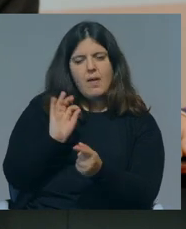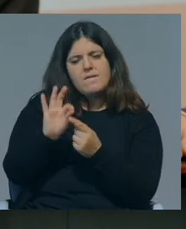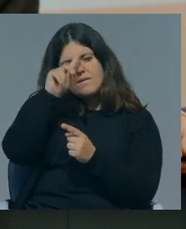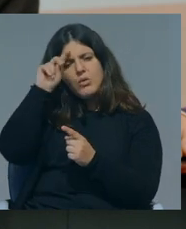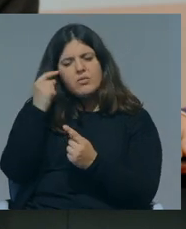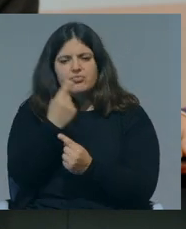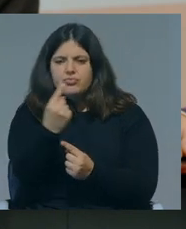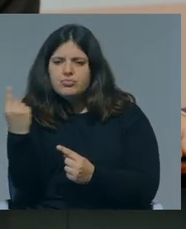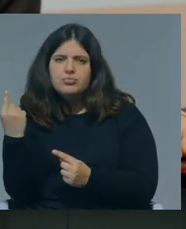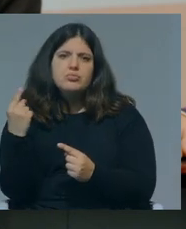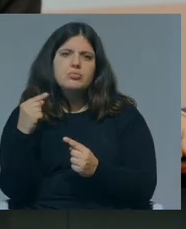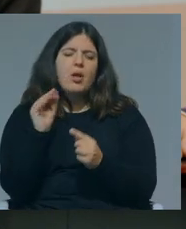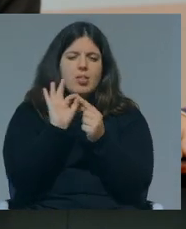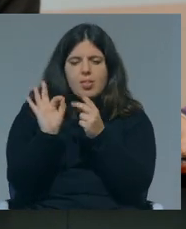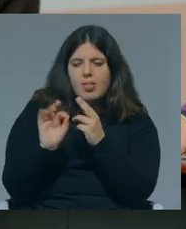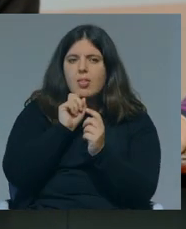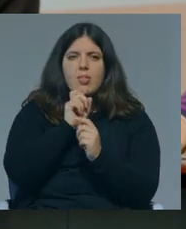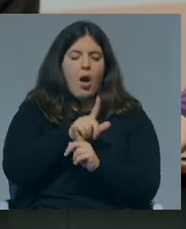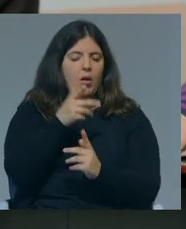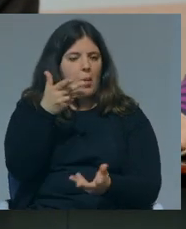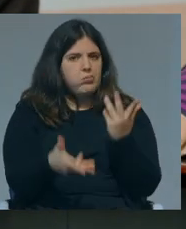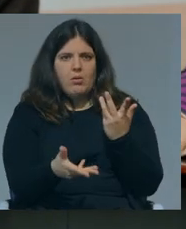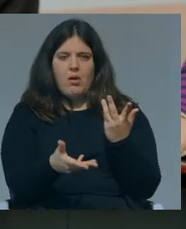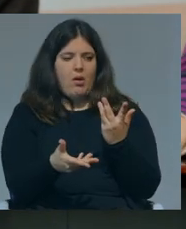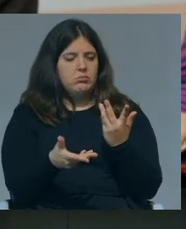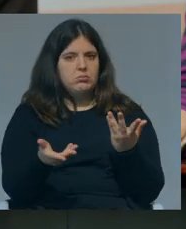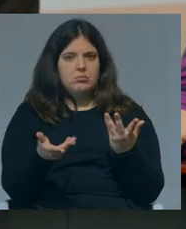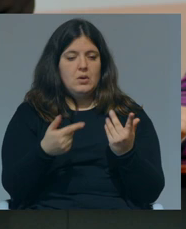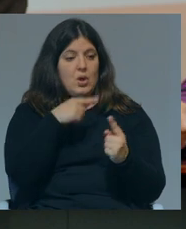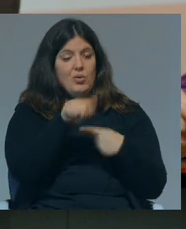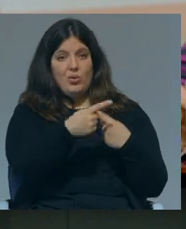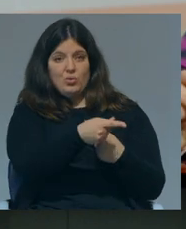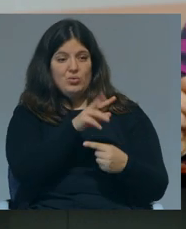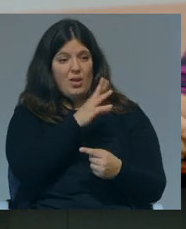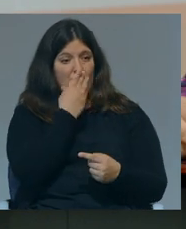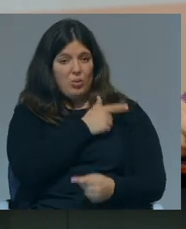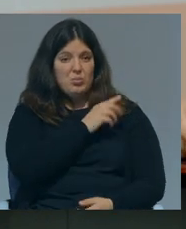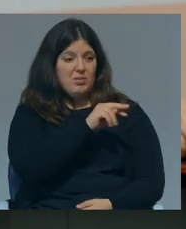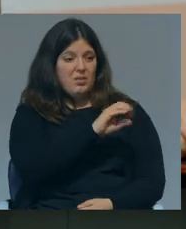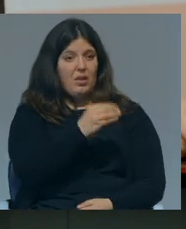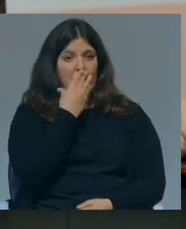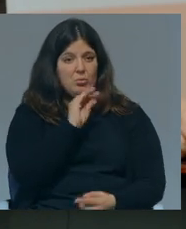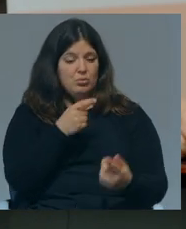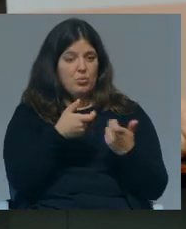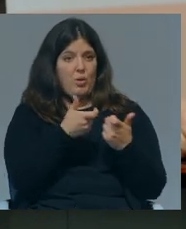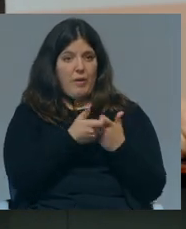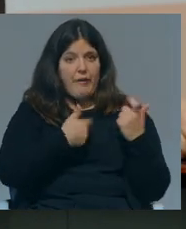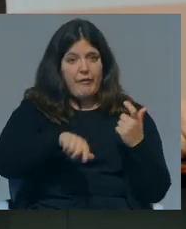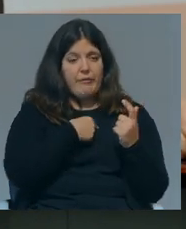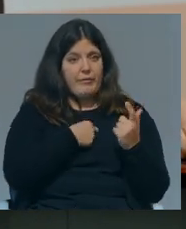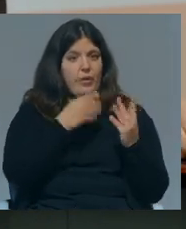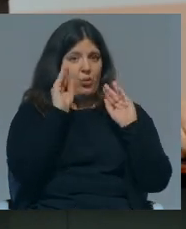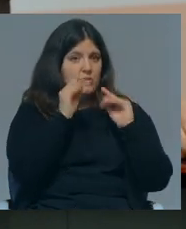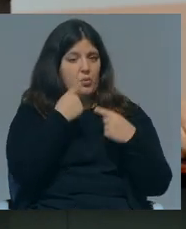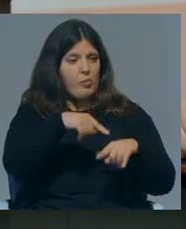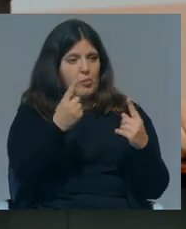dificuldades de cada aluno e aluna não tinham sequer comparação, era uma despersonalização completa em comparação com os meus colegas do ensino público.